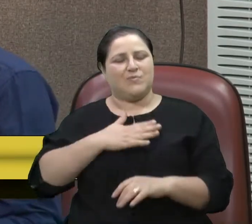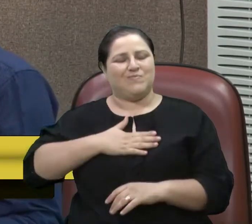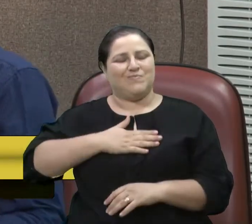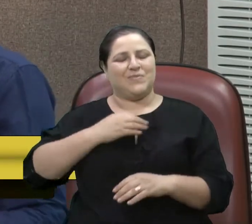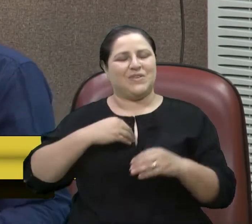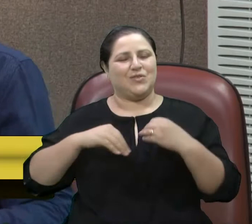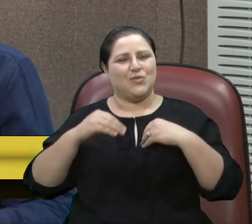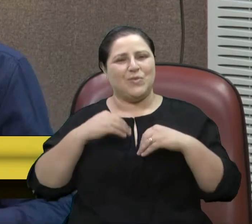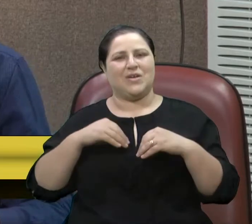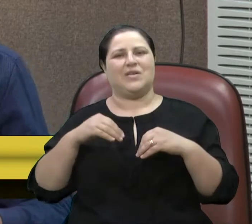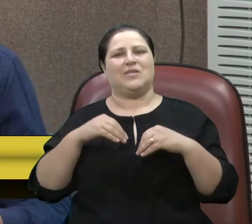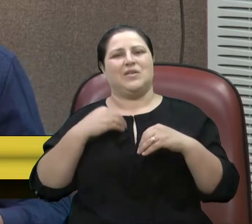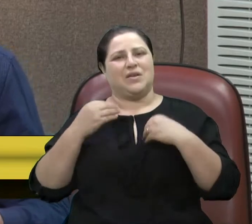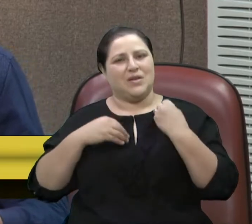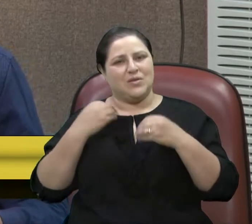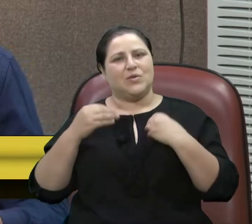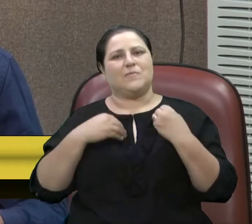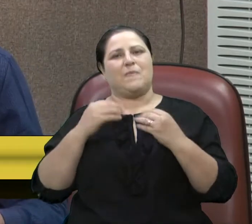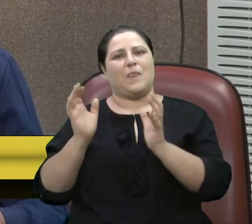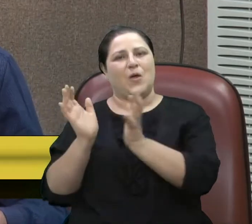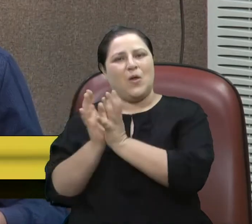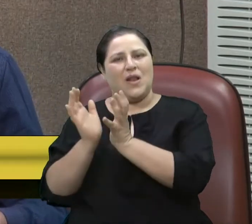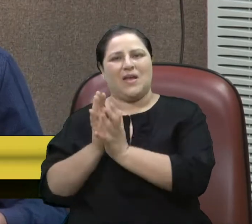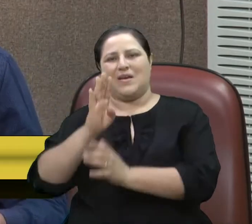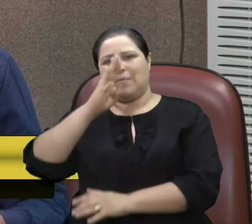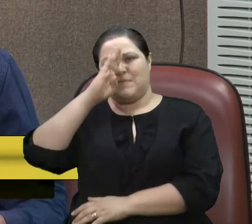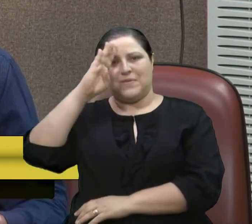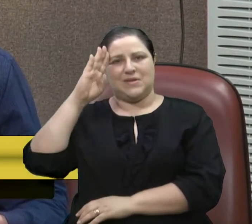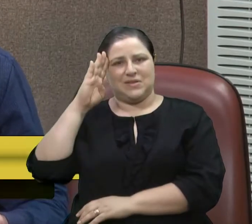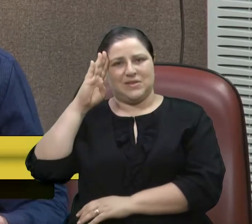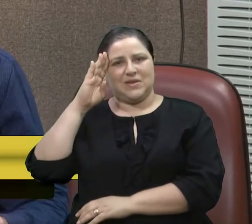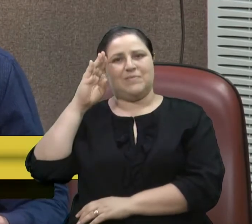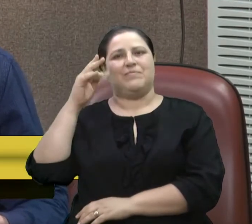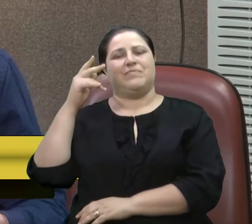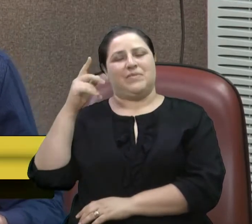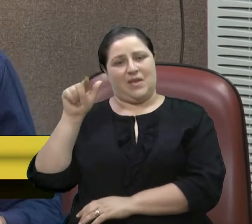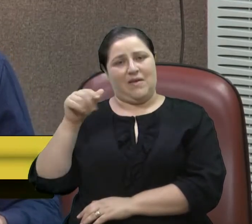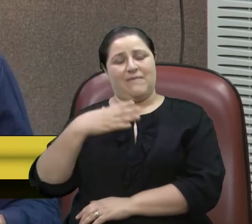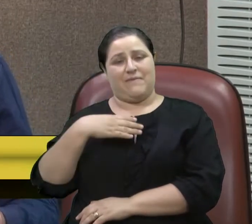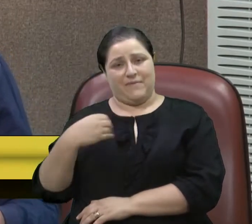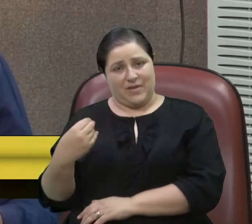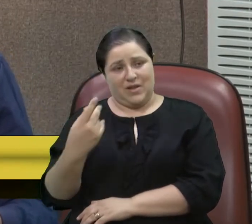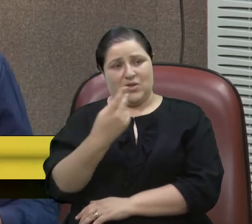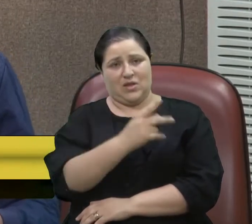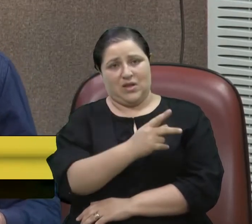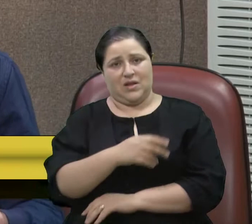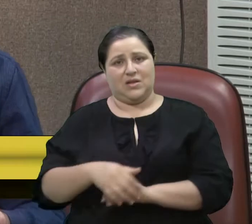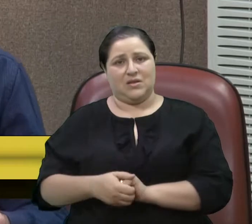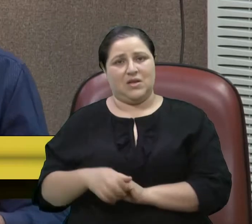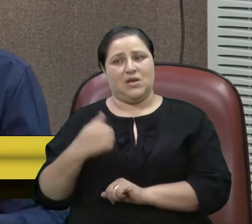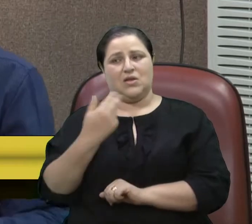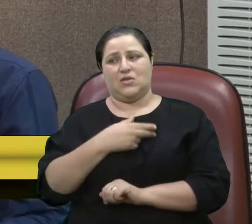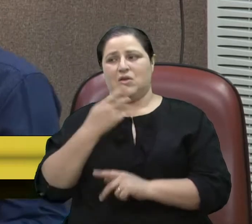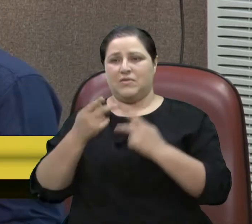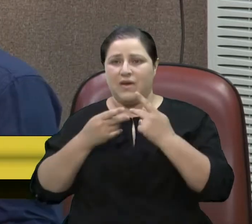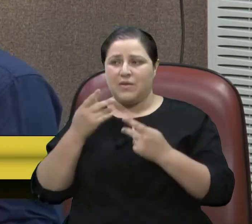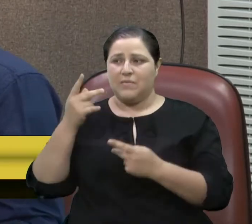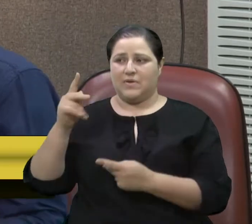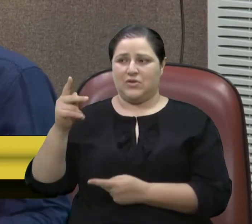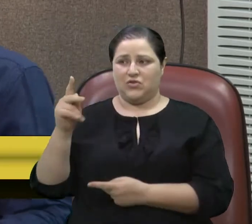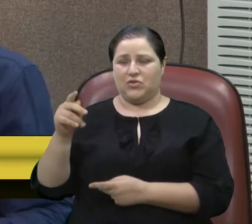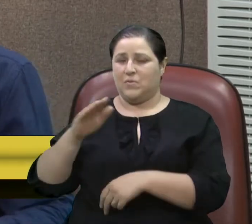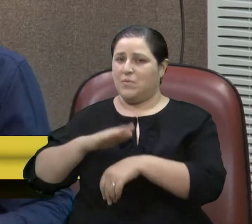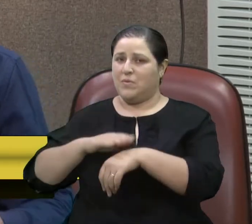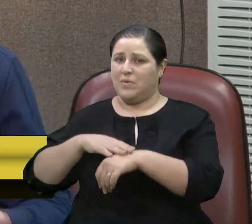colega vereador Adriano Bressan, seu filho, ao qual desejamos, nesse momento tão